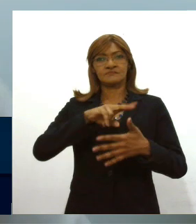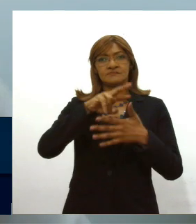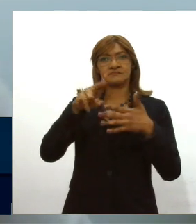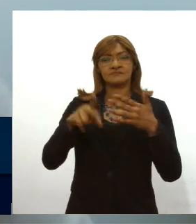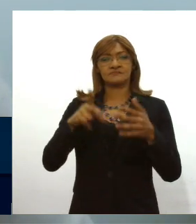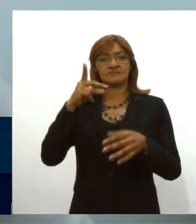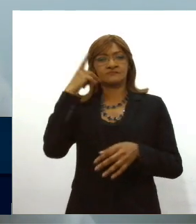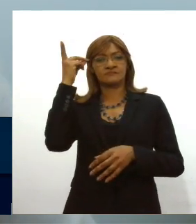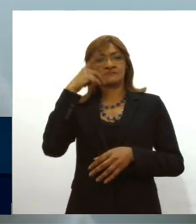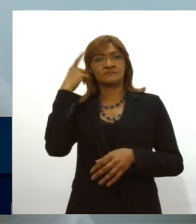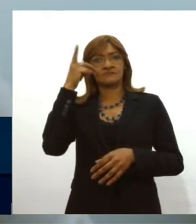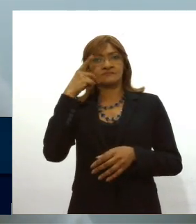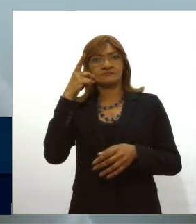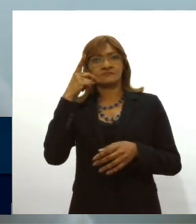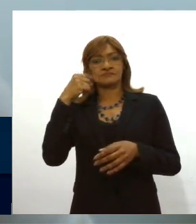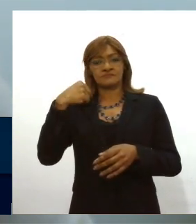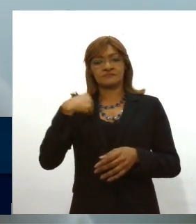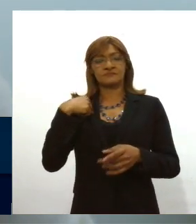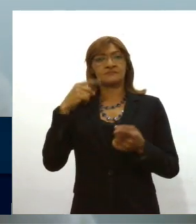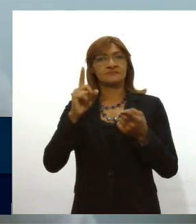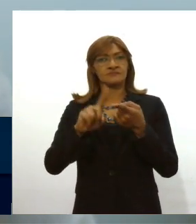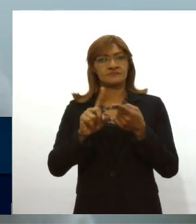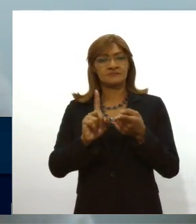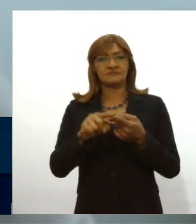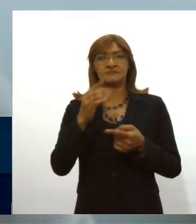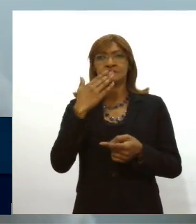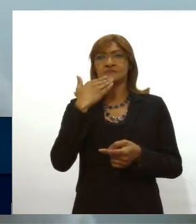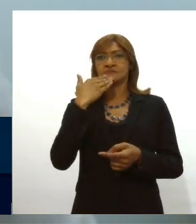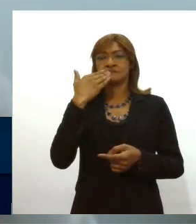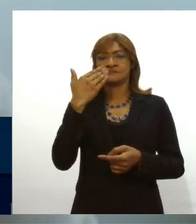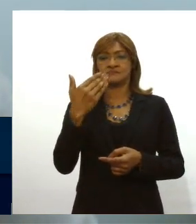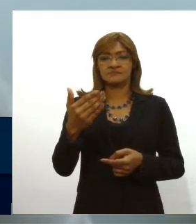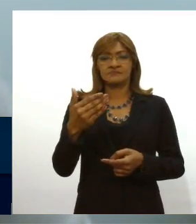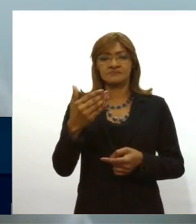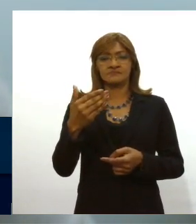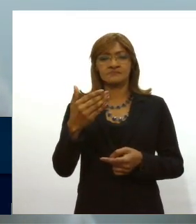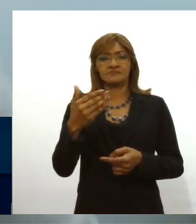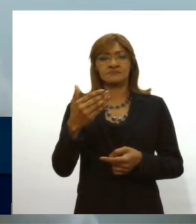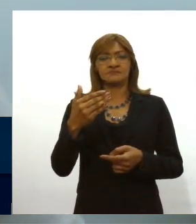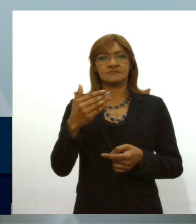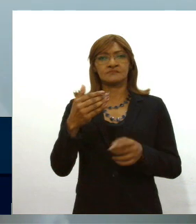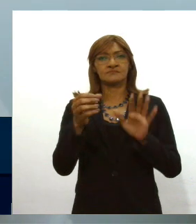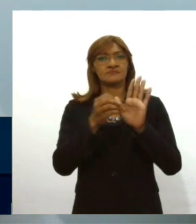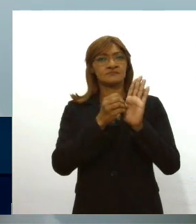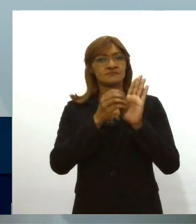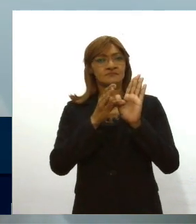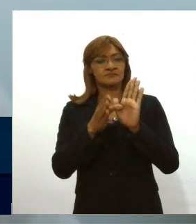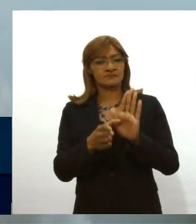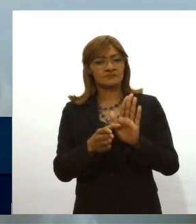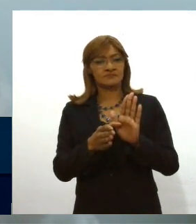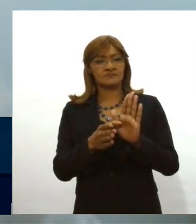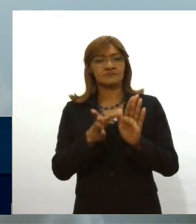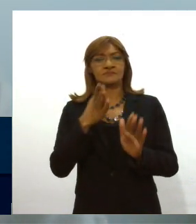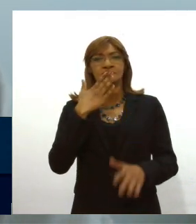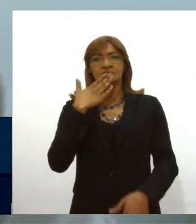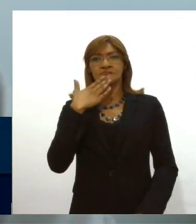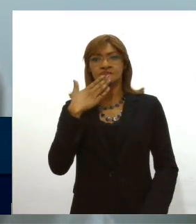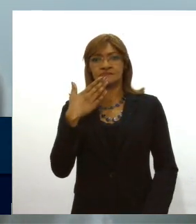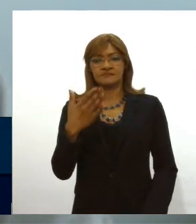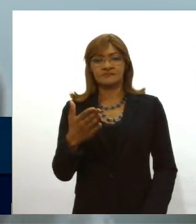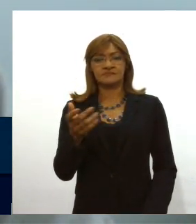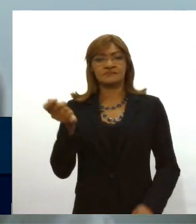deputados inclusive eu já fizeram vários fizeram requerimentos pedindo a